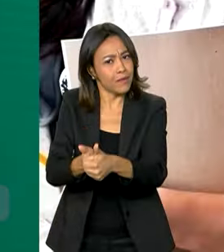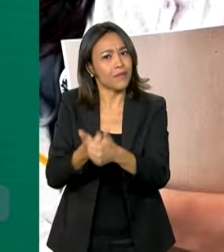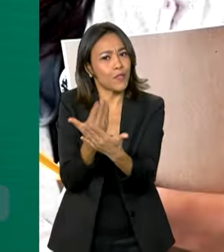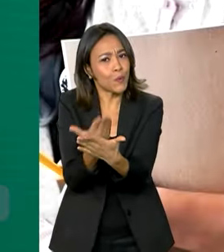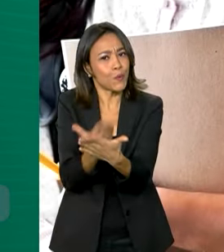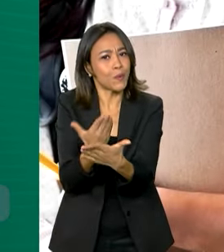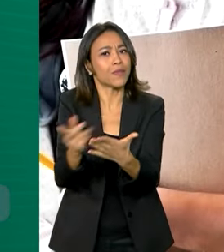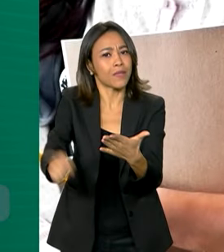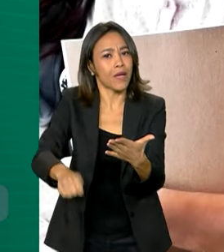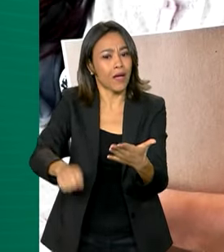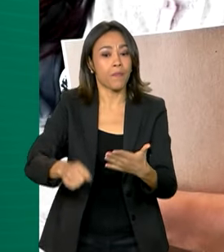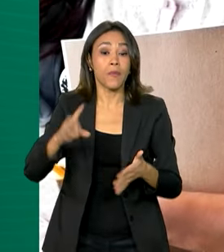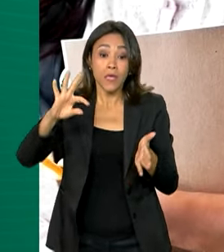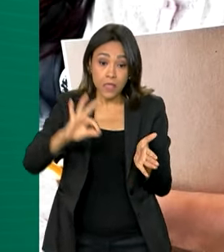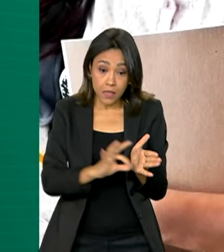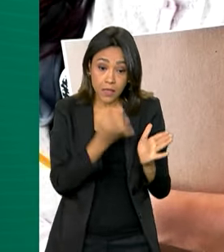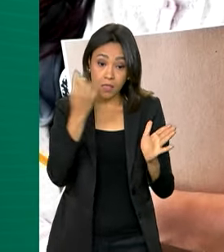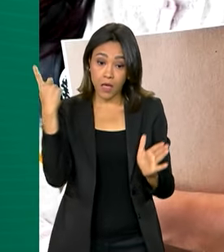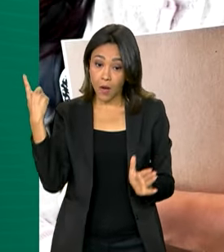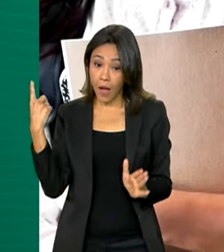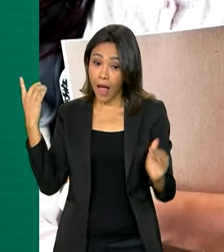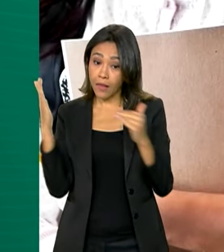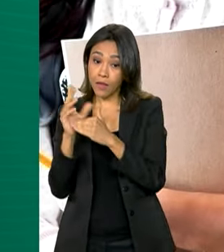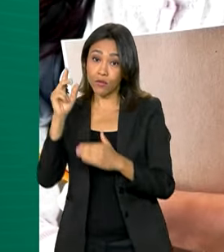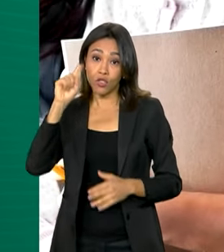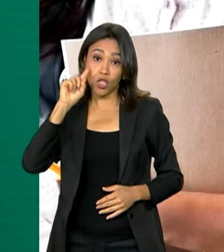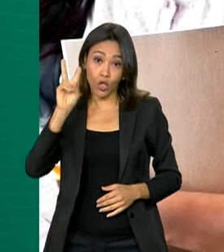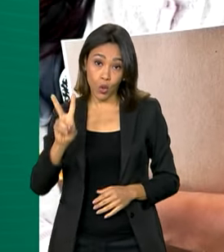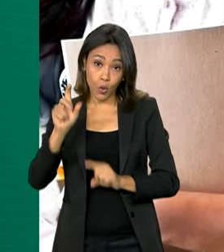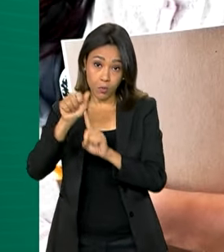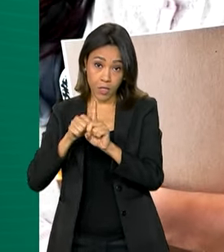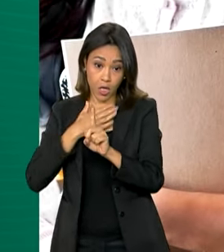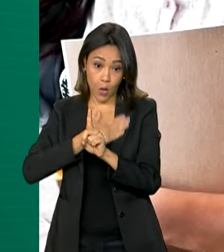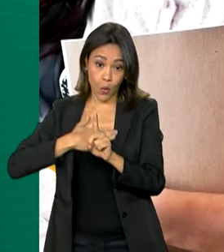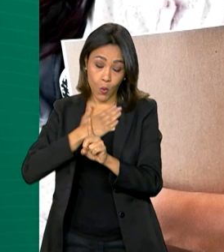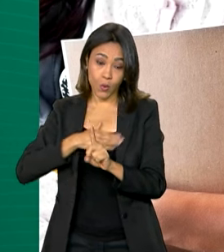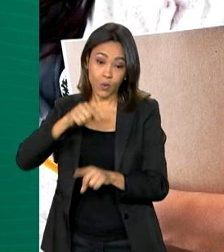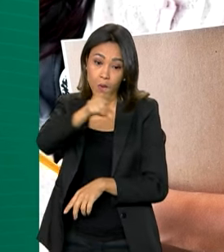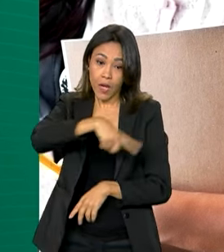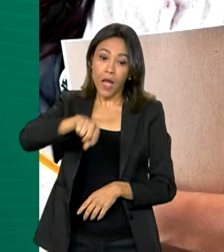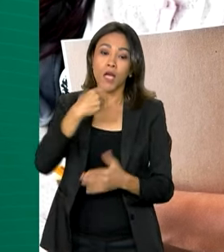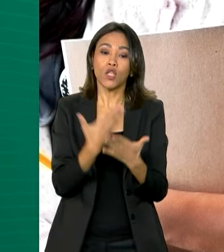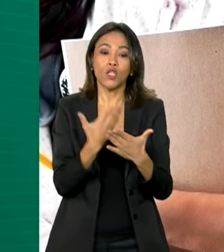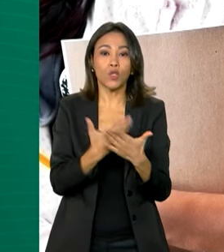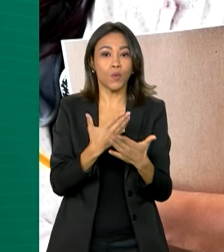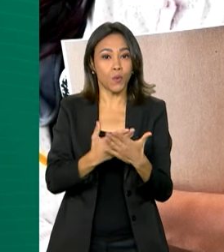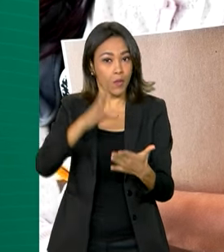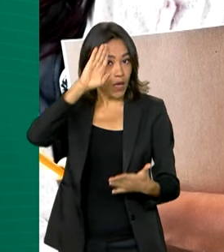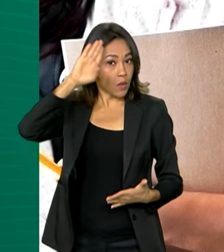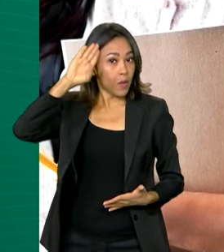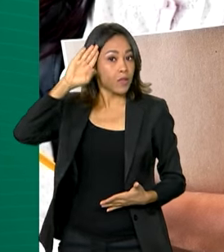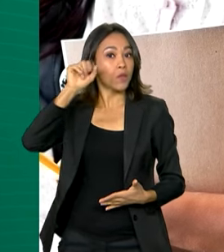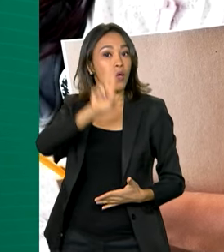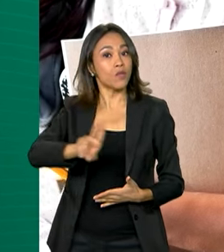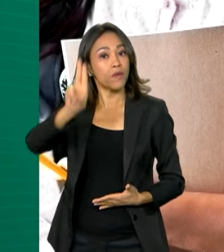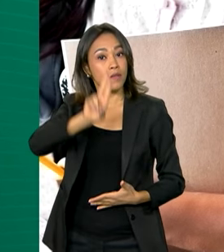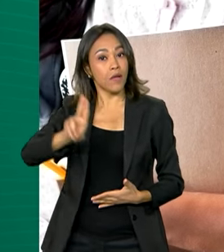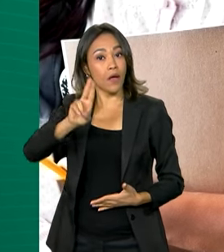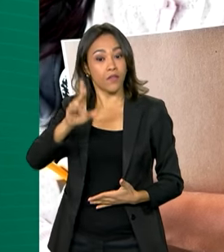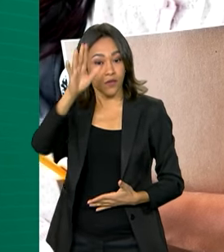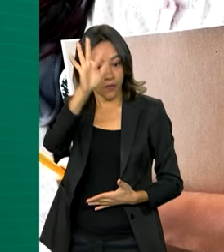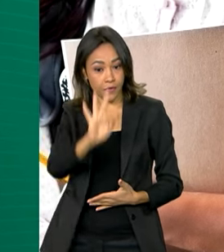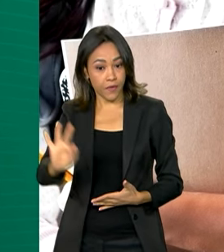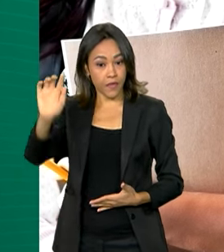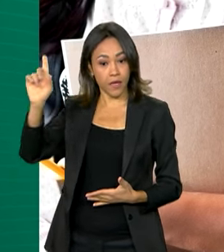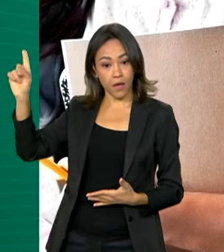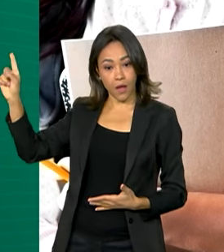inscrições para participar vão até 2 de agosto. São vagas para alunas de graduação na Universidade Federal do Rio Grande do Norte,